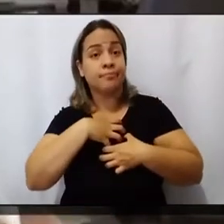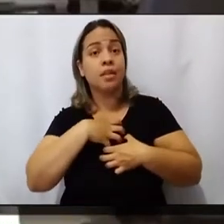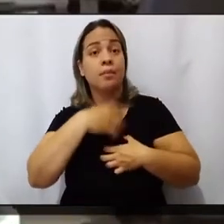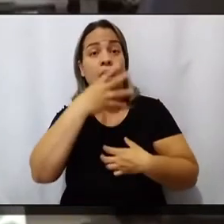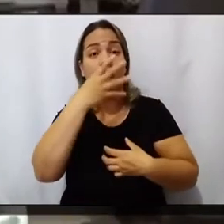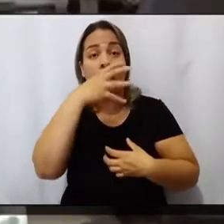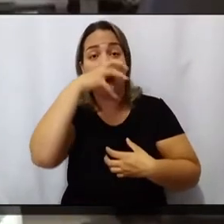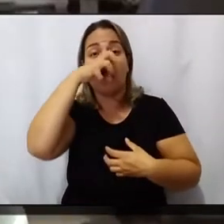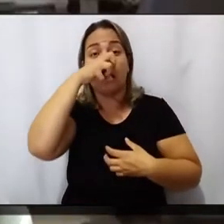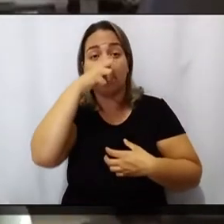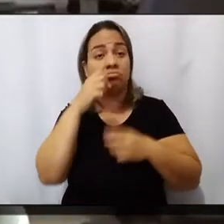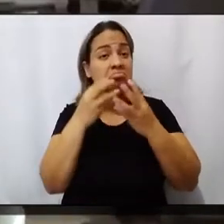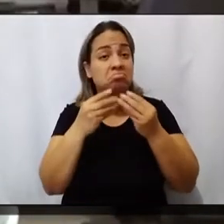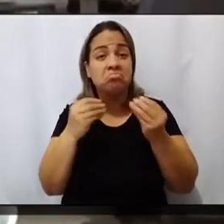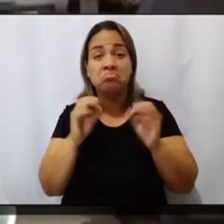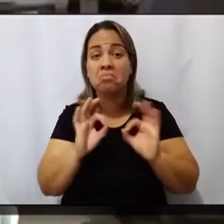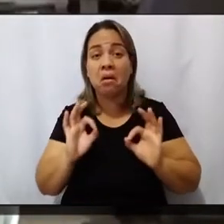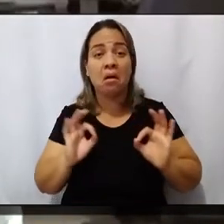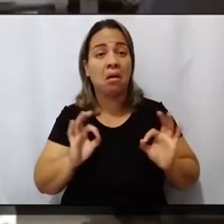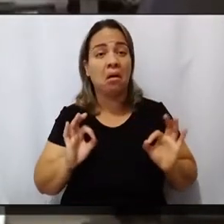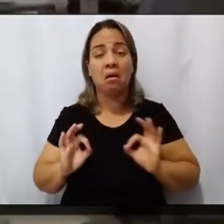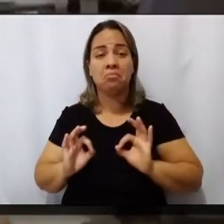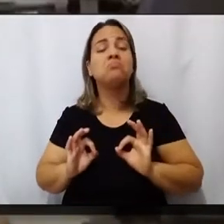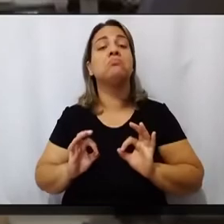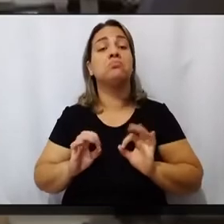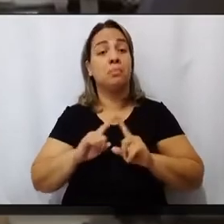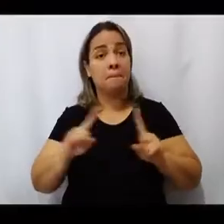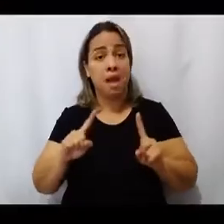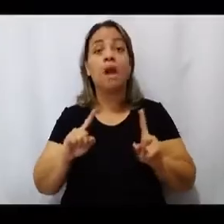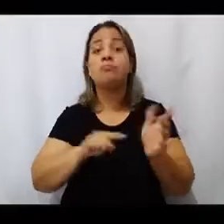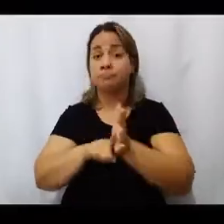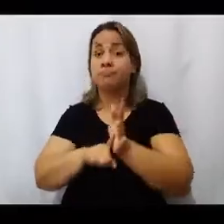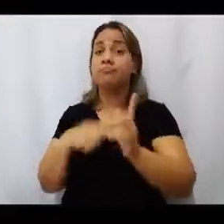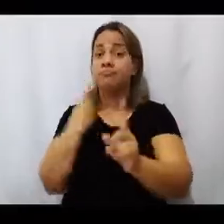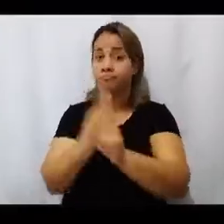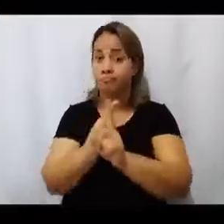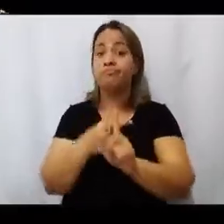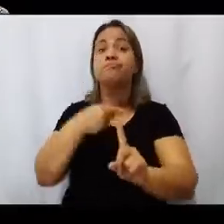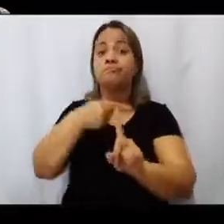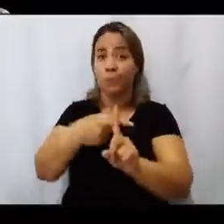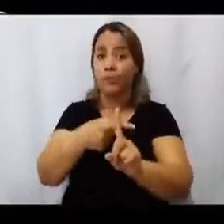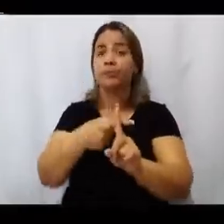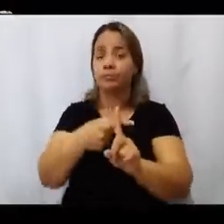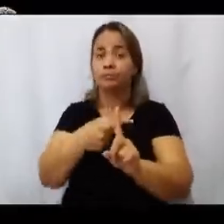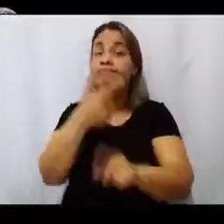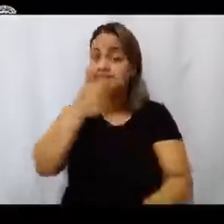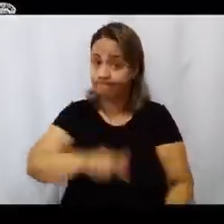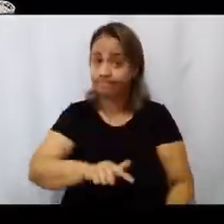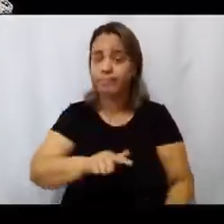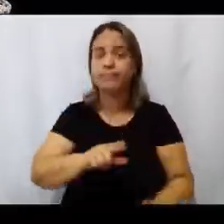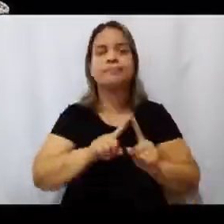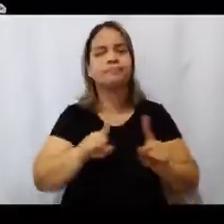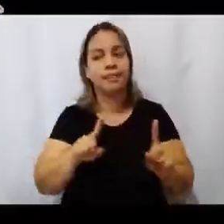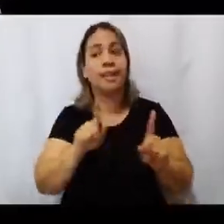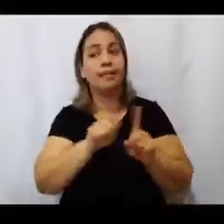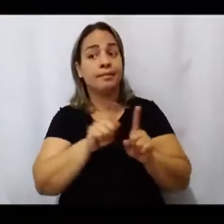olfato, perda do paladar, que ela não tinha tido na primeira vez e testou novamente positiva. além disso,